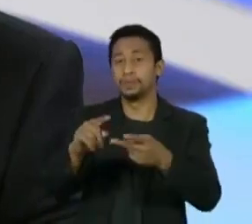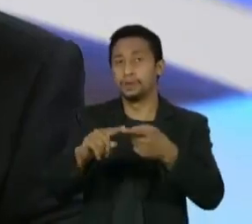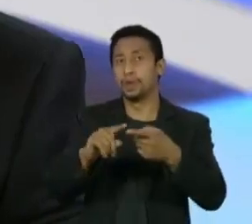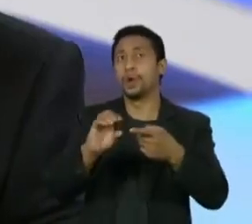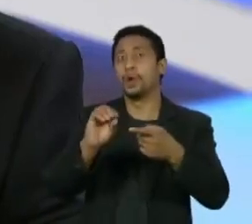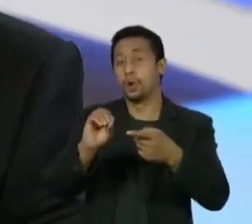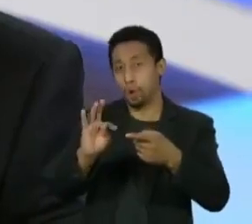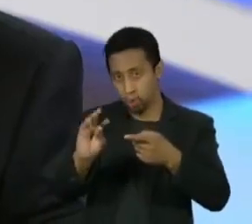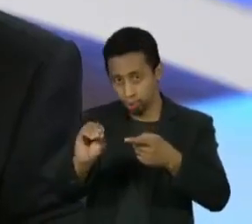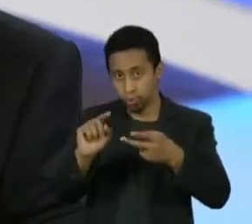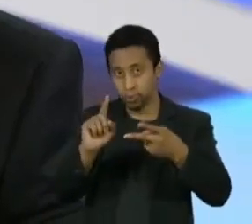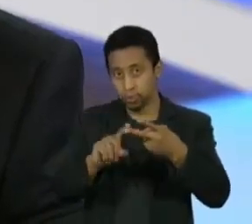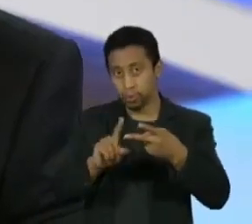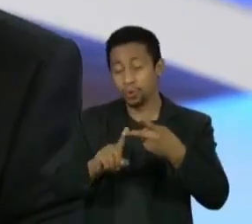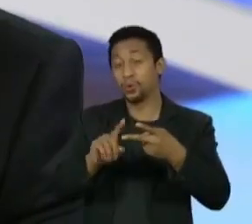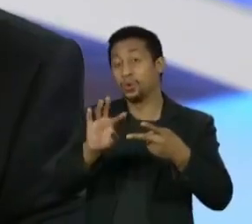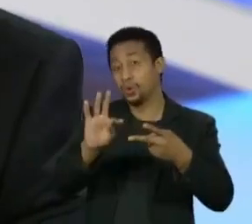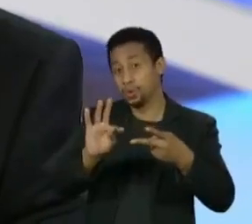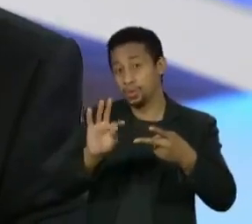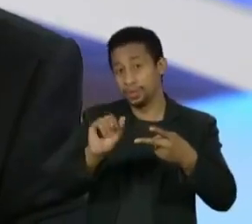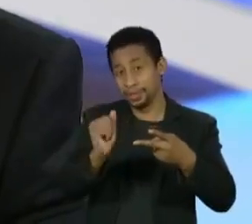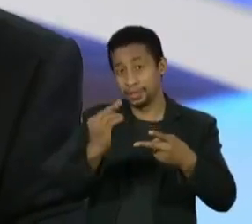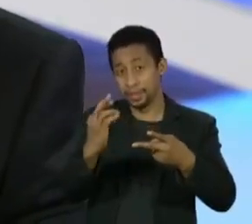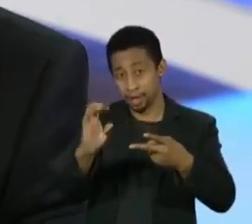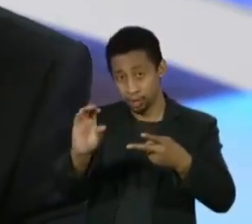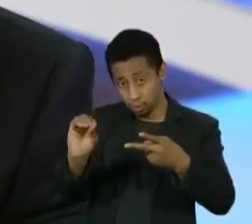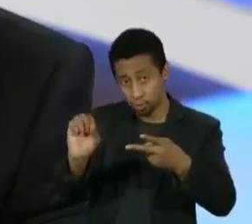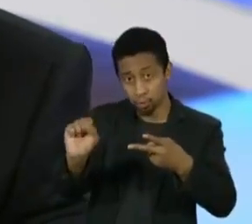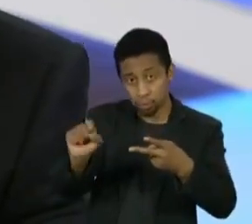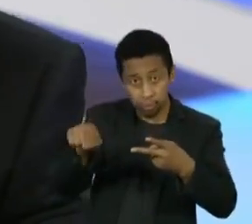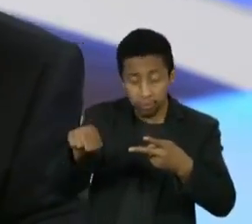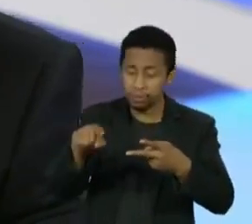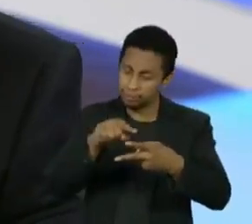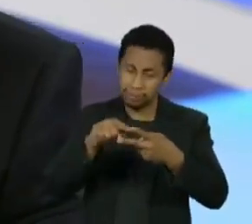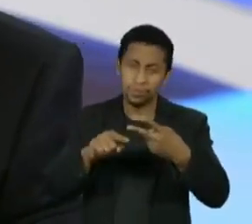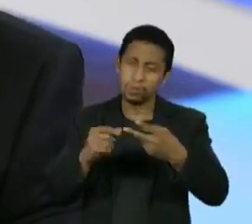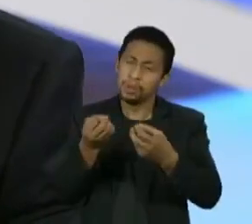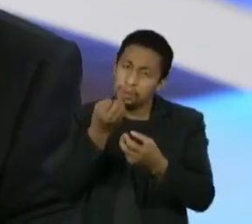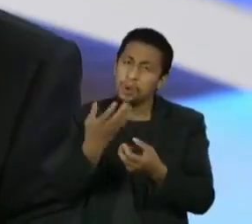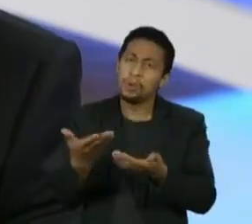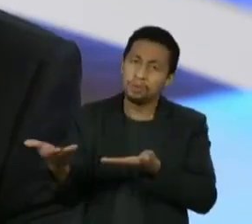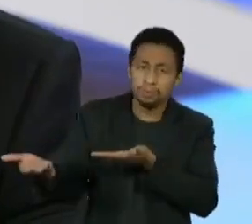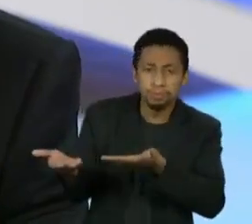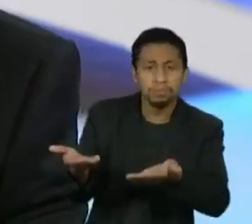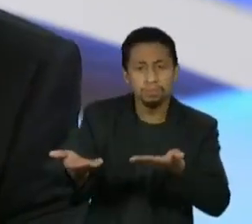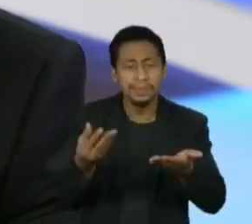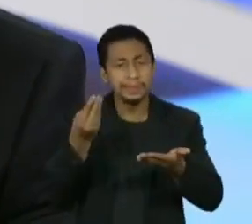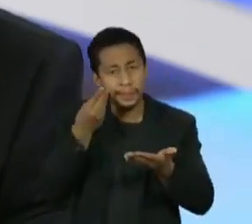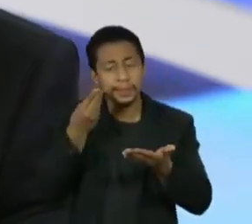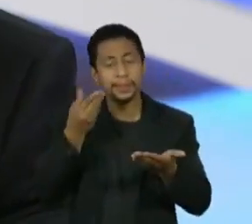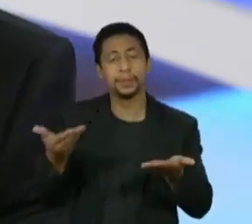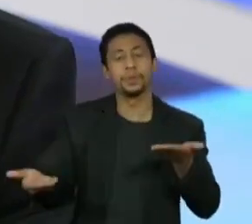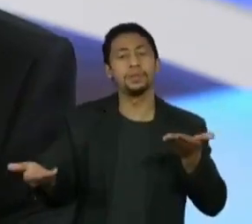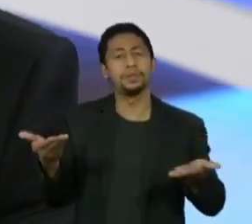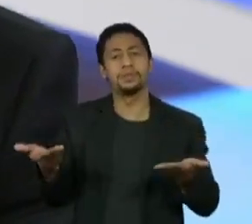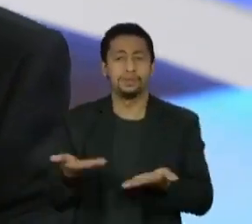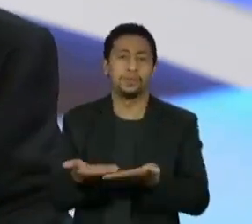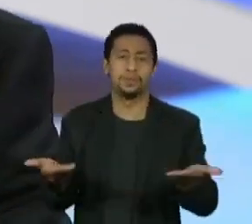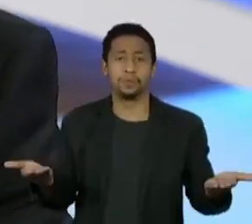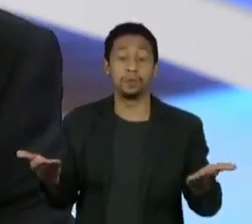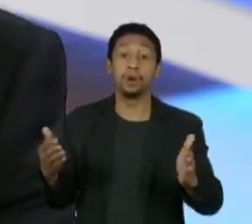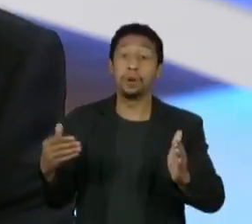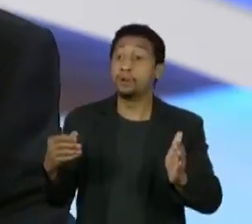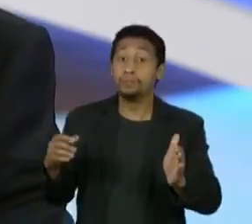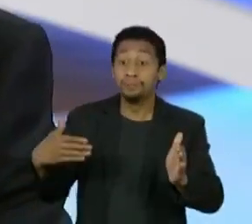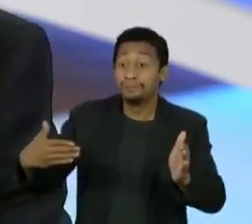Tassi Gereçati, são veteranos da política, colaboram muito no sentido de trazer a coisa para um equilíbrio maior. Entender que a gente está numa